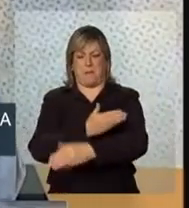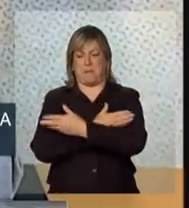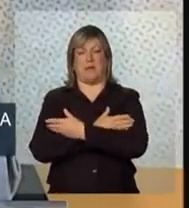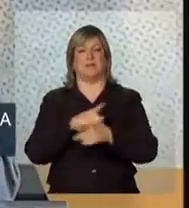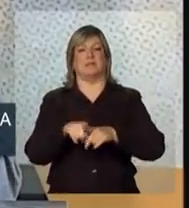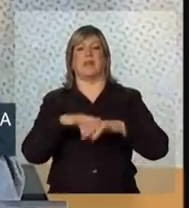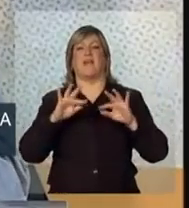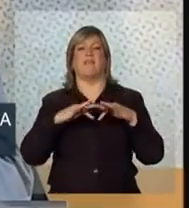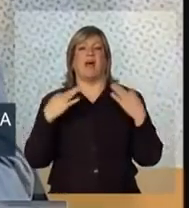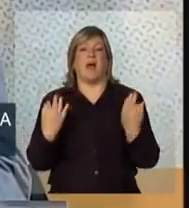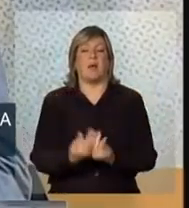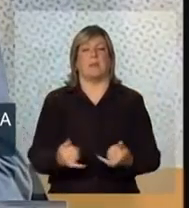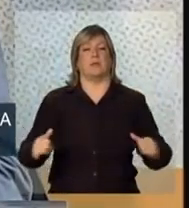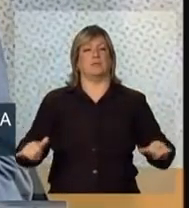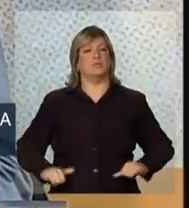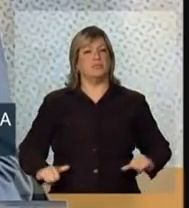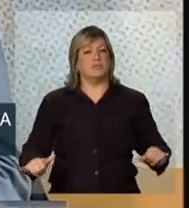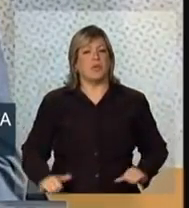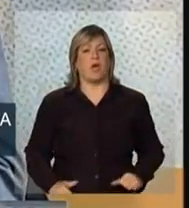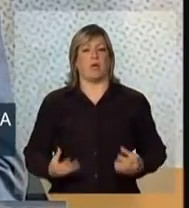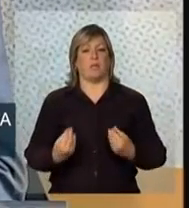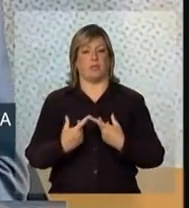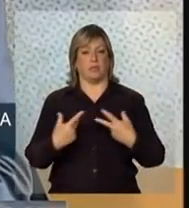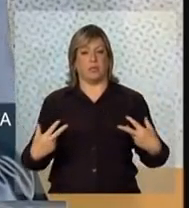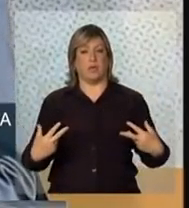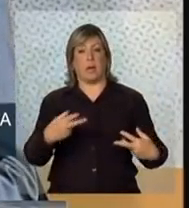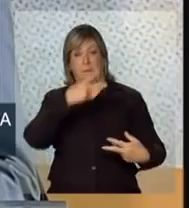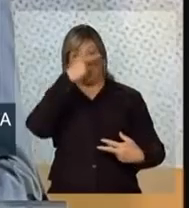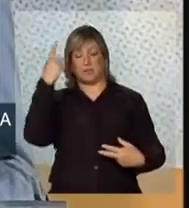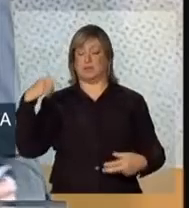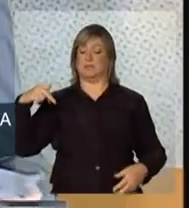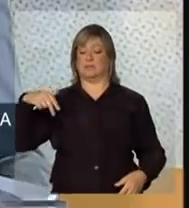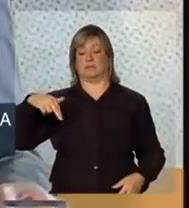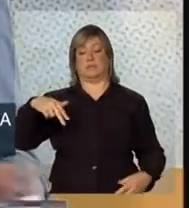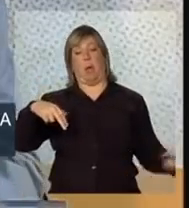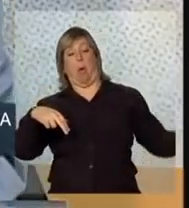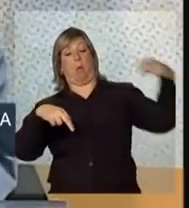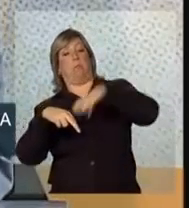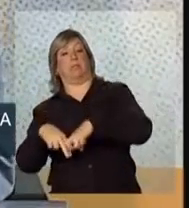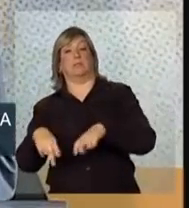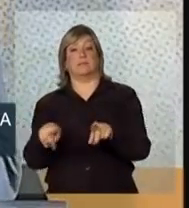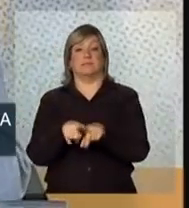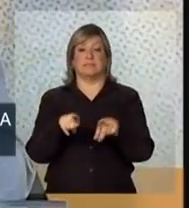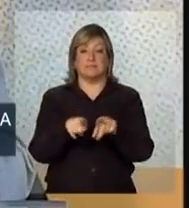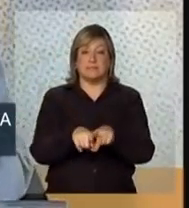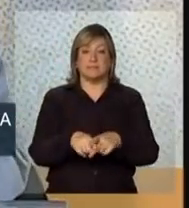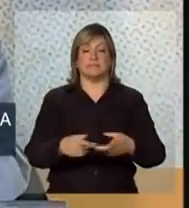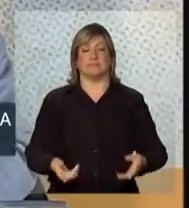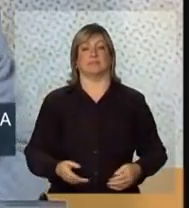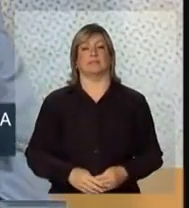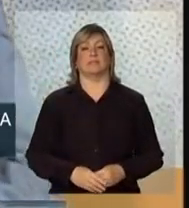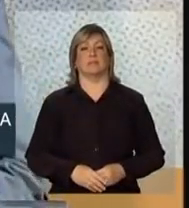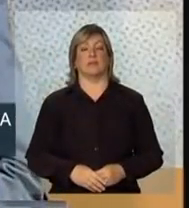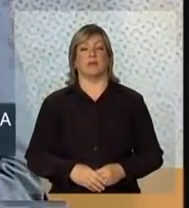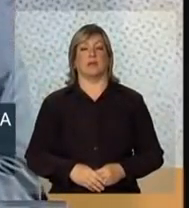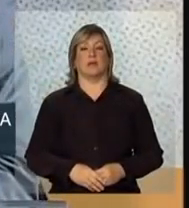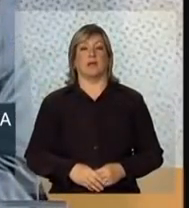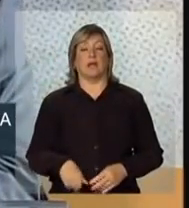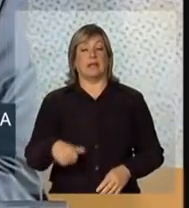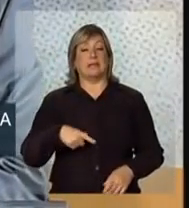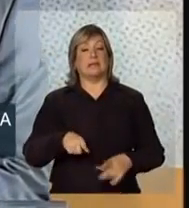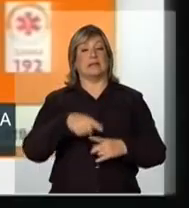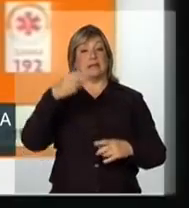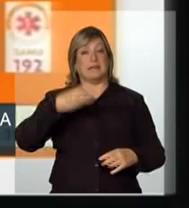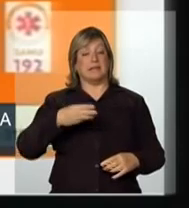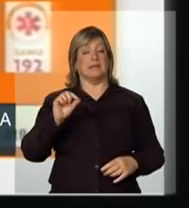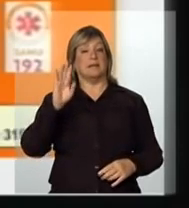sociedade, a família daquelas pessoas, os pedestres, ciclistas e assim por diante. Pode passar. Uma terceira linha de ação